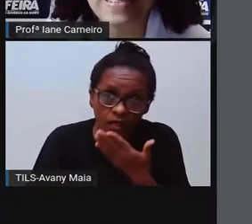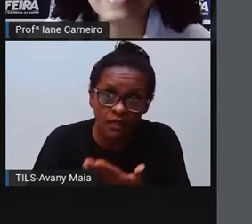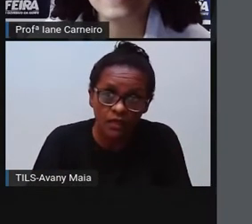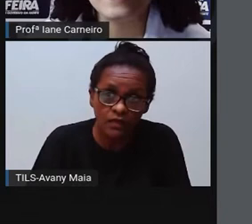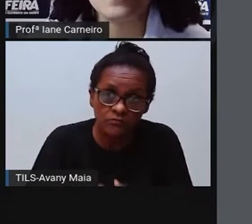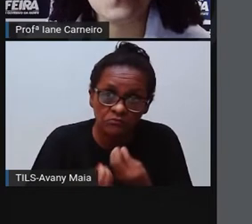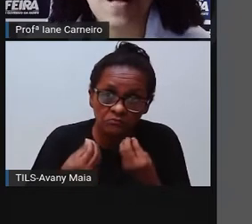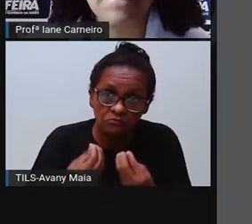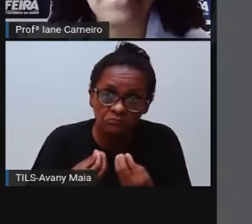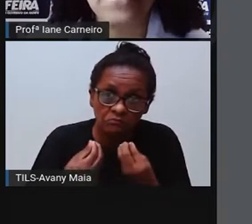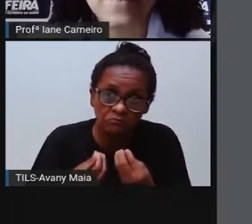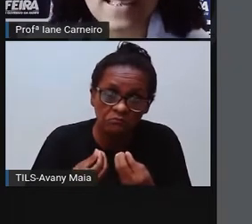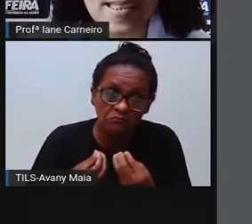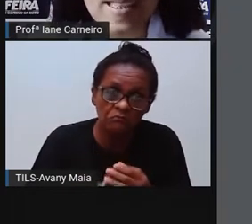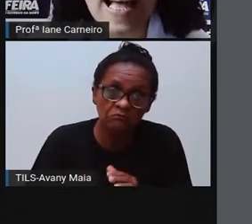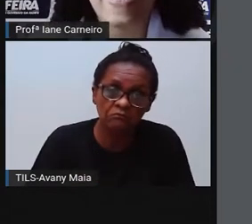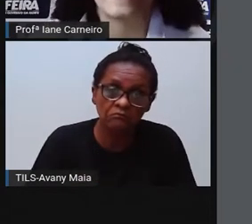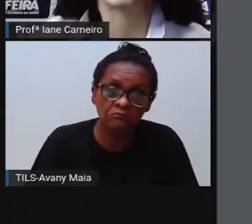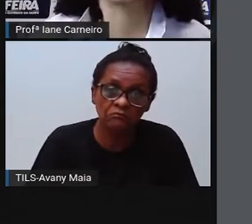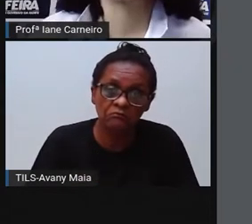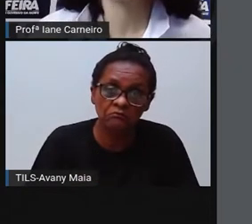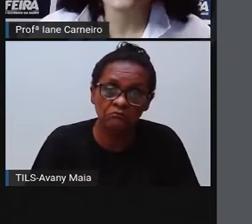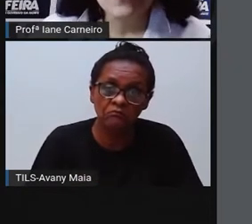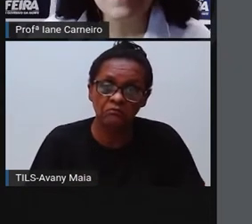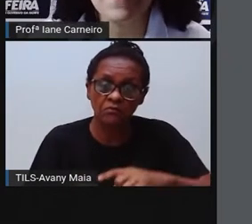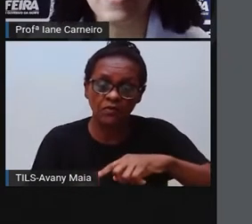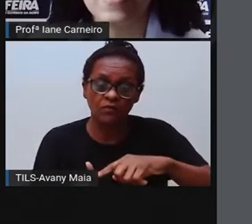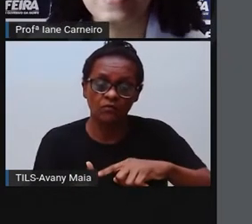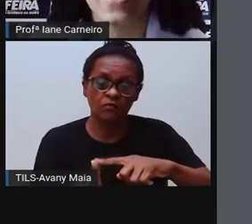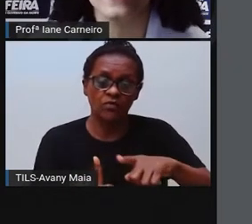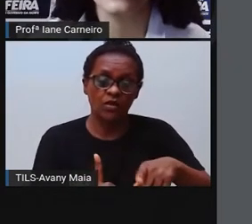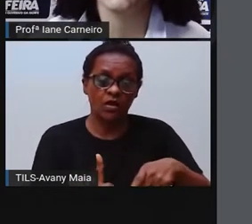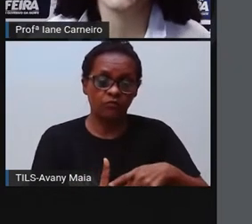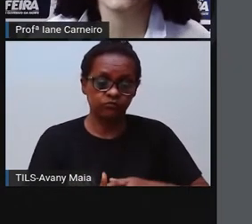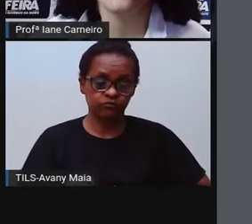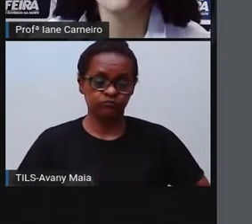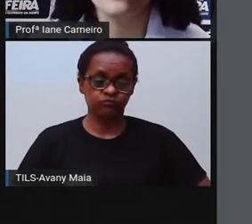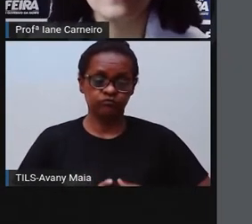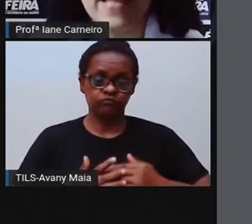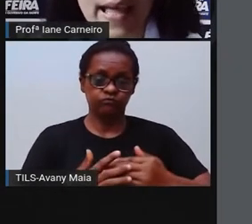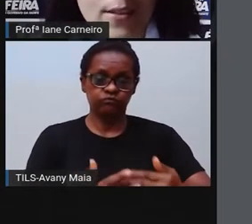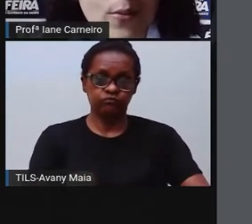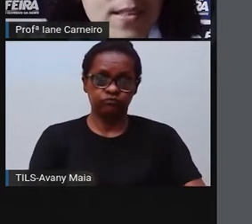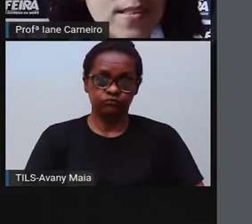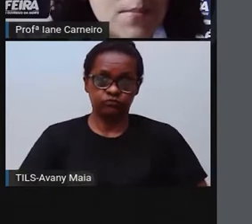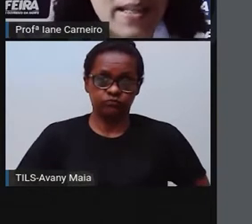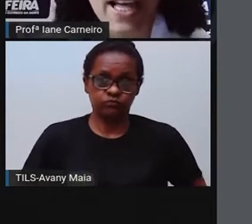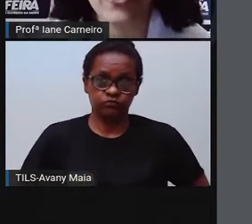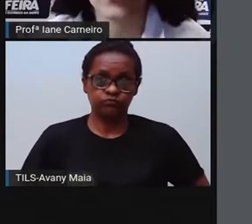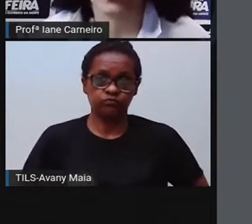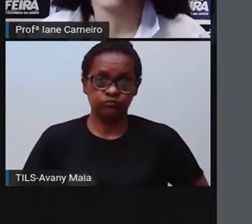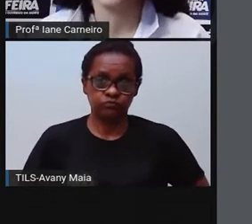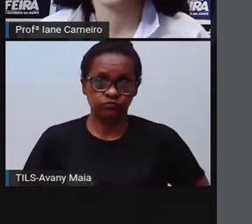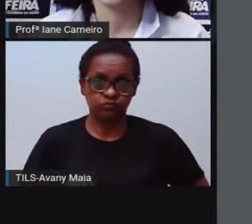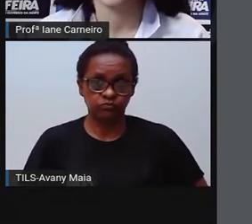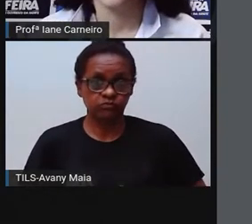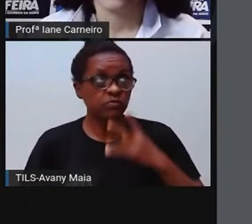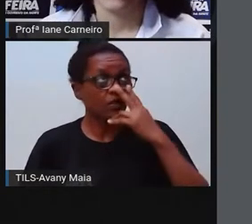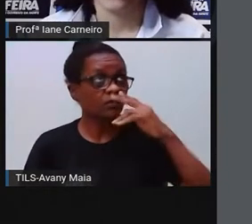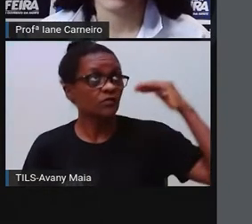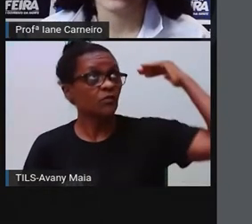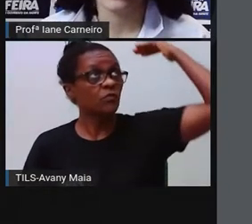Se sua pança é tão imensa que vira um teto em cima da gente.